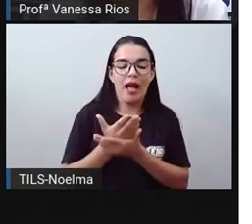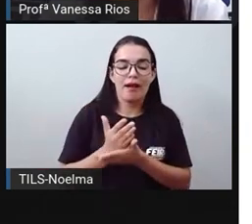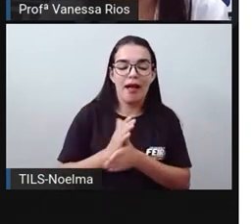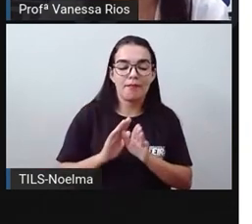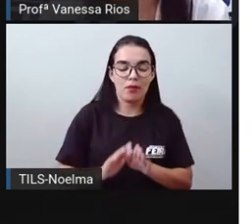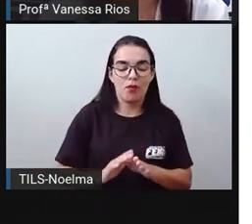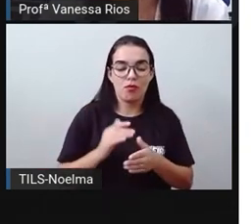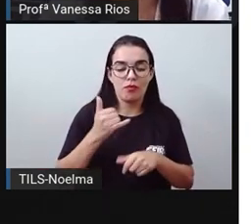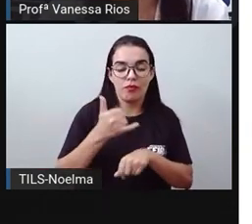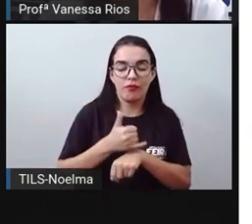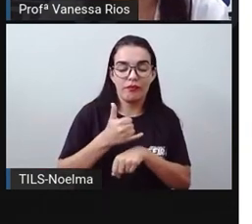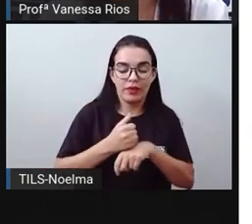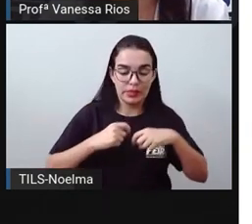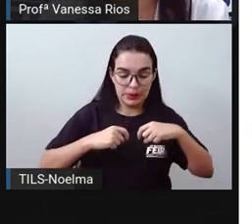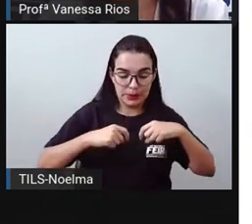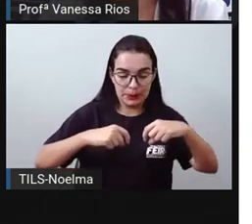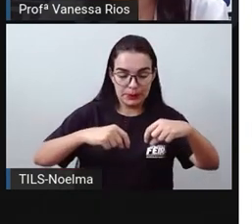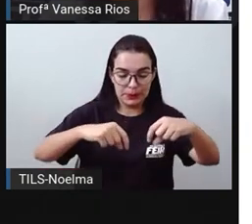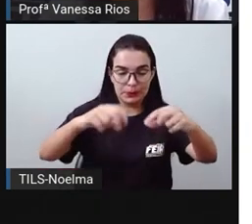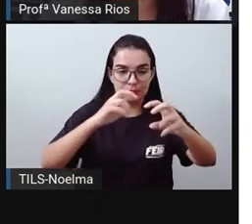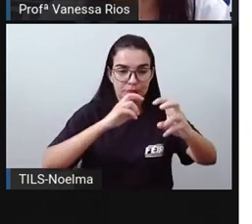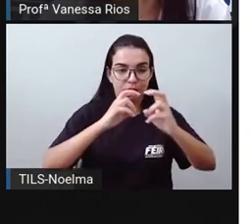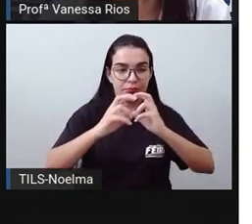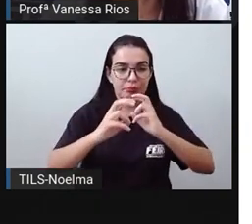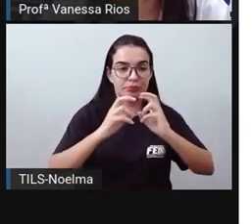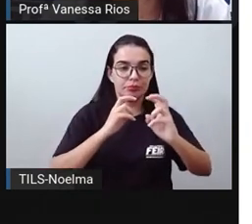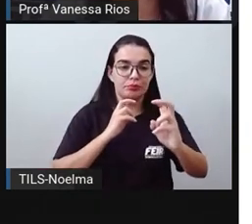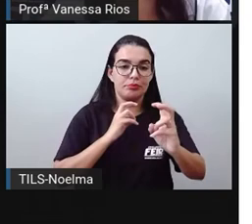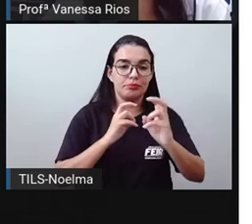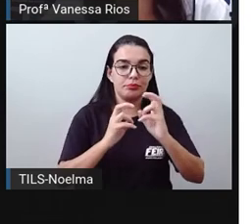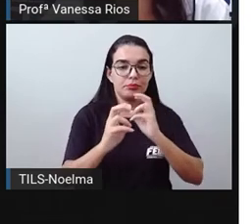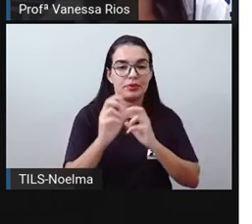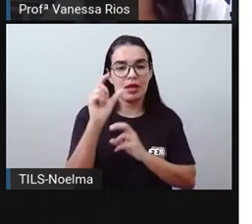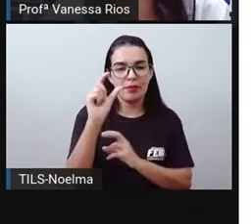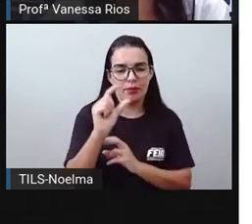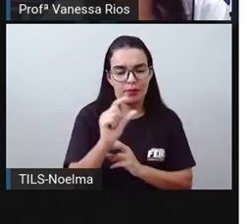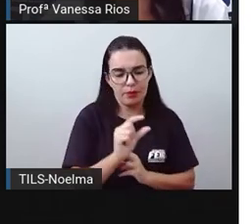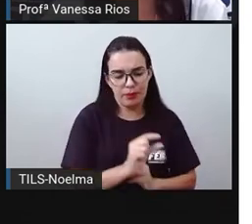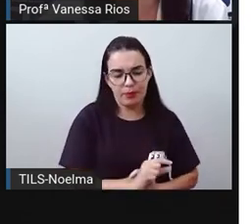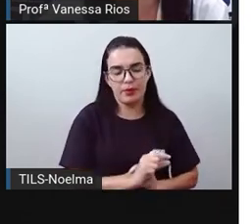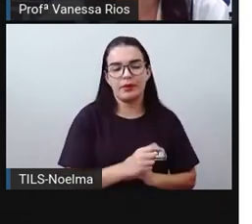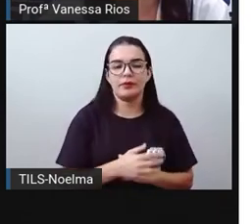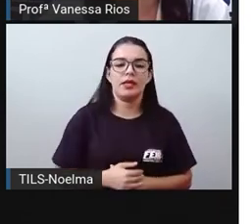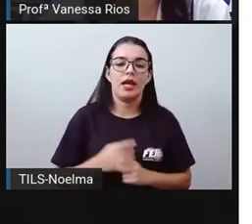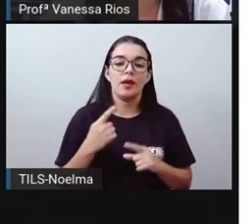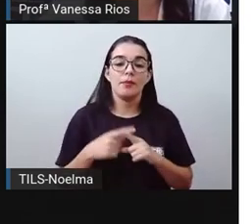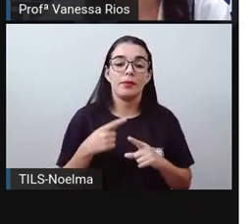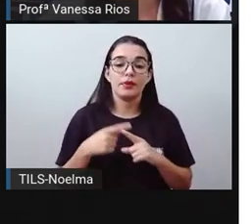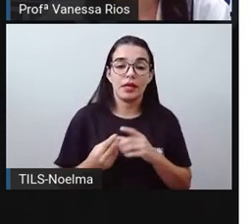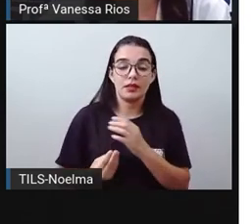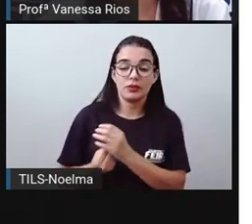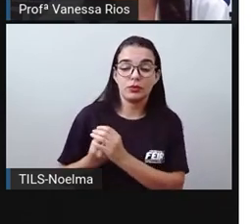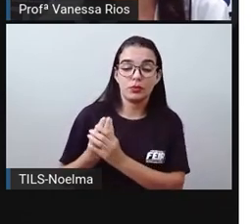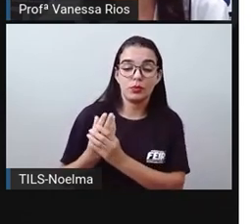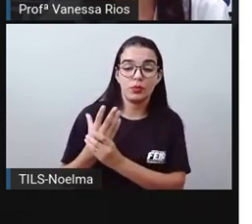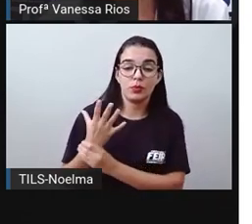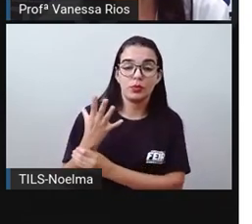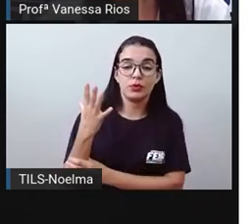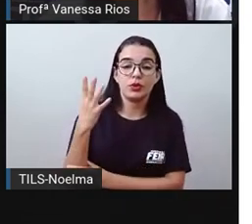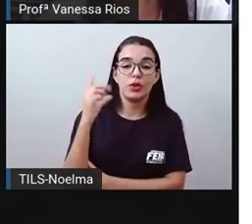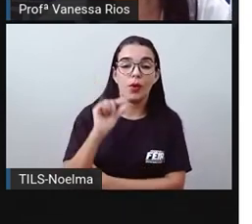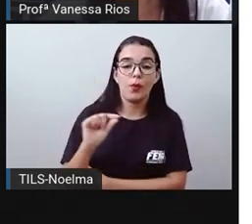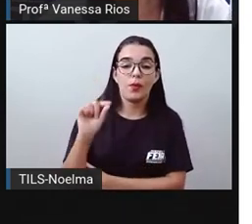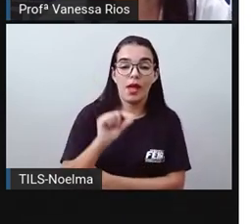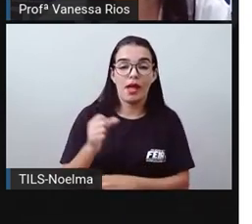Brasil, e a gente já observou a história dessa construção, outras linhas férreas